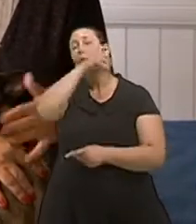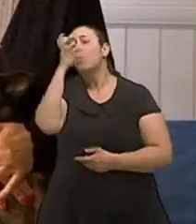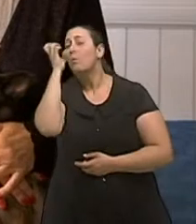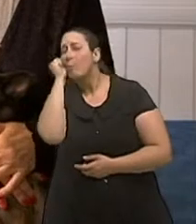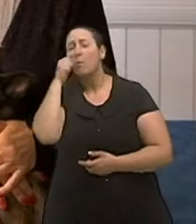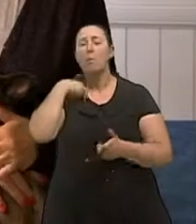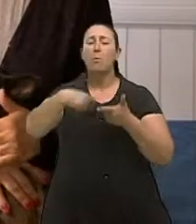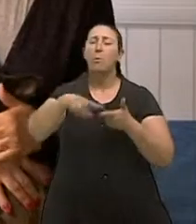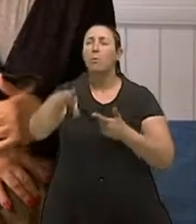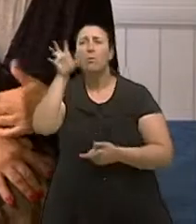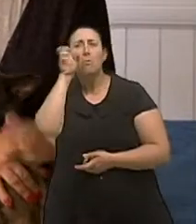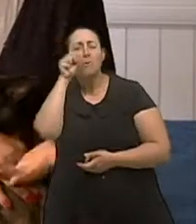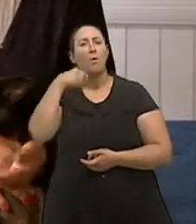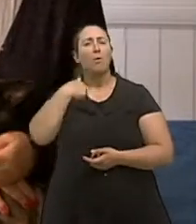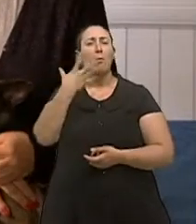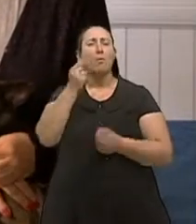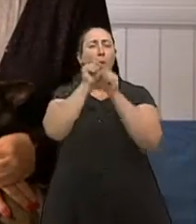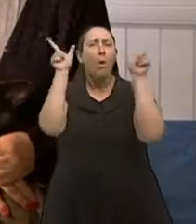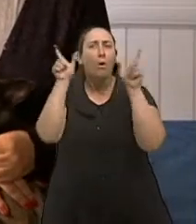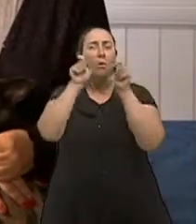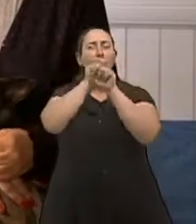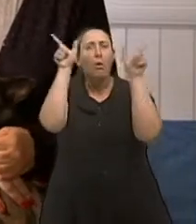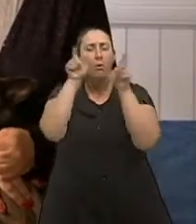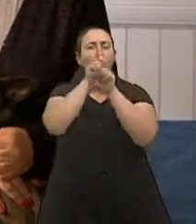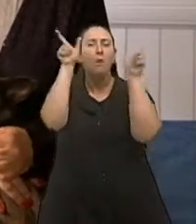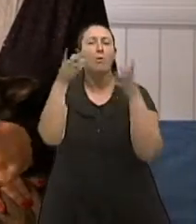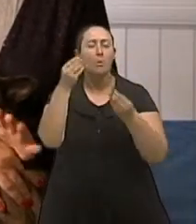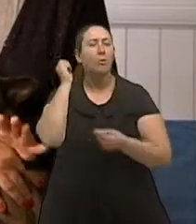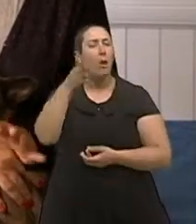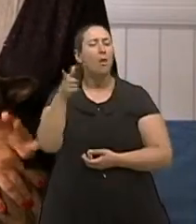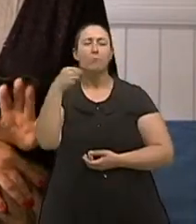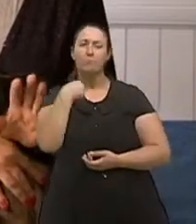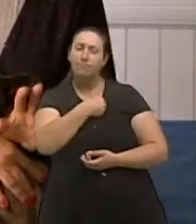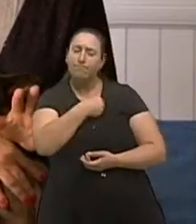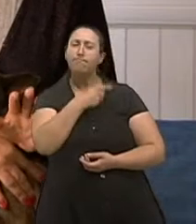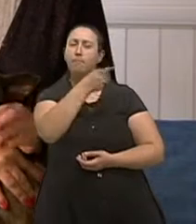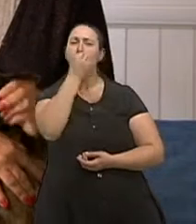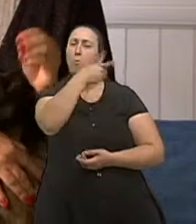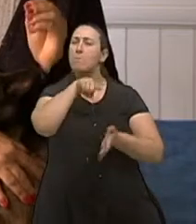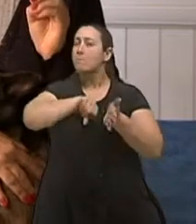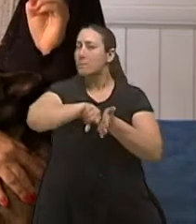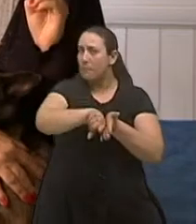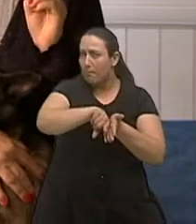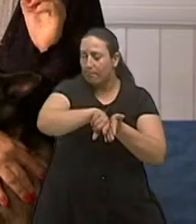grande para dormir, acordava muito durante a noite. Aí ele me pediu um exame